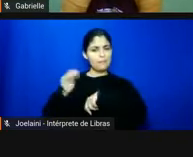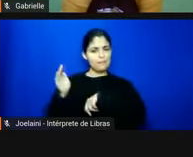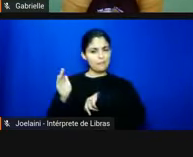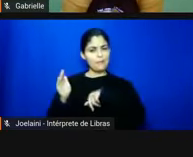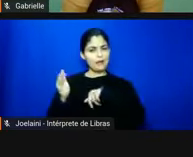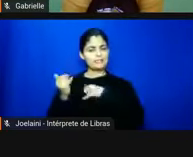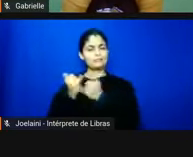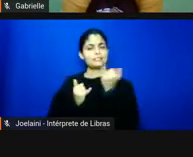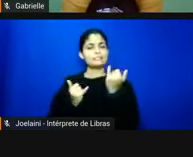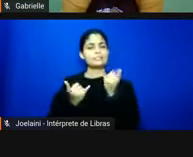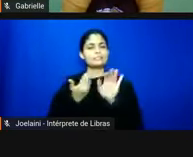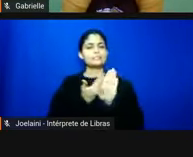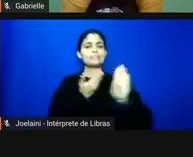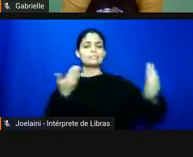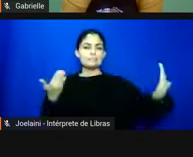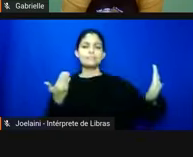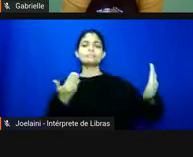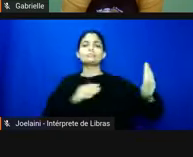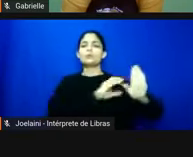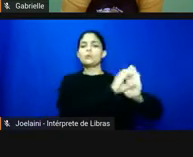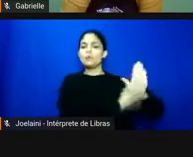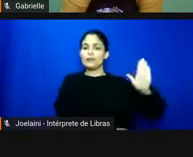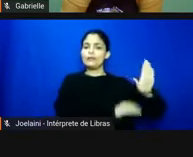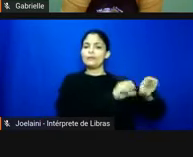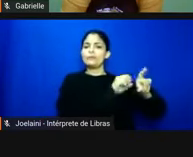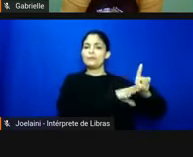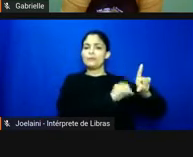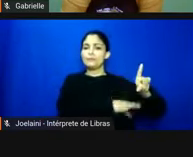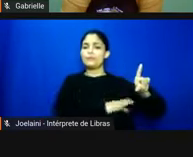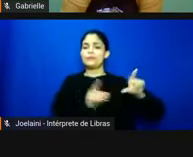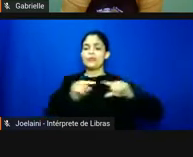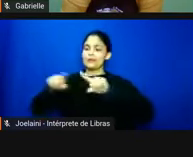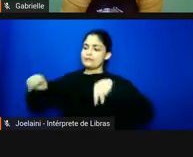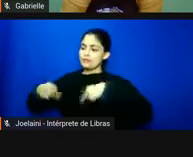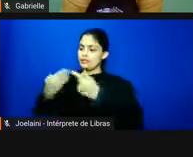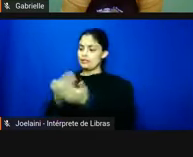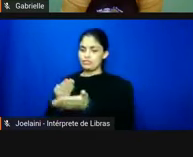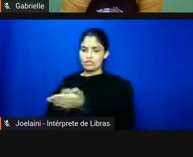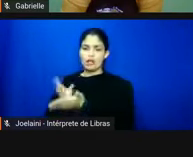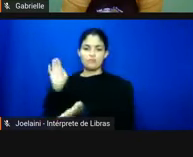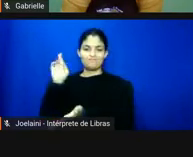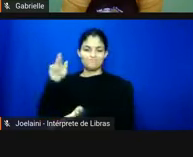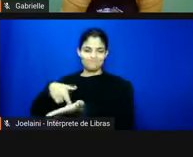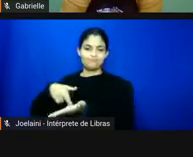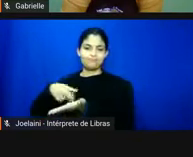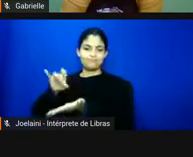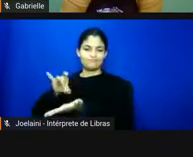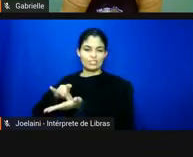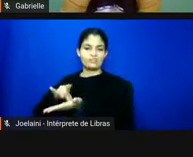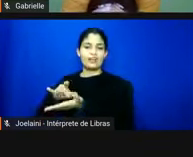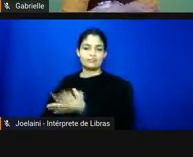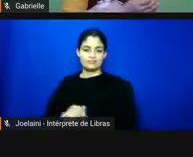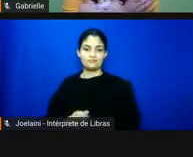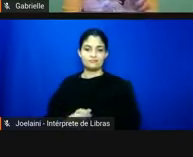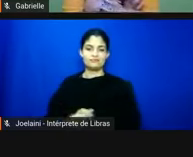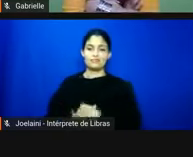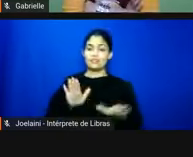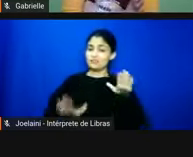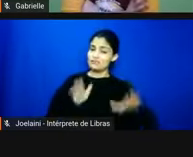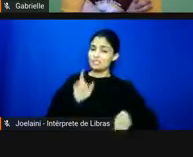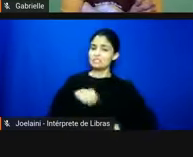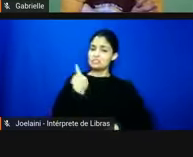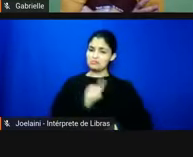entre o currículo da licenciatura e a sala de aula real tá então a gente passava às vezes o